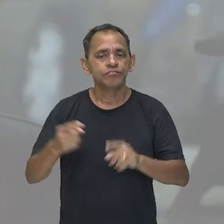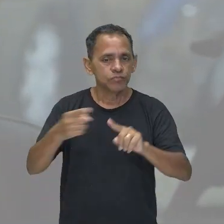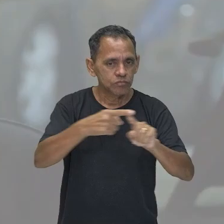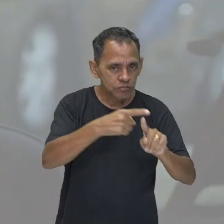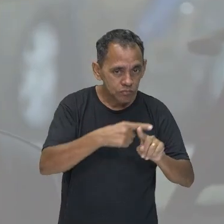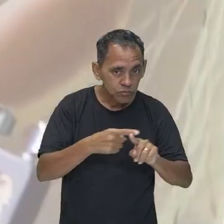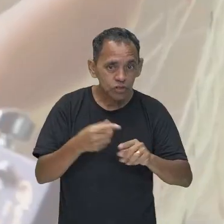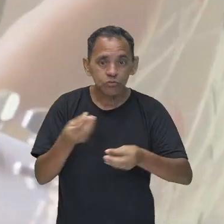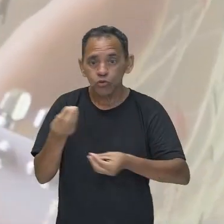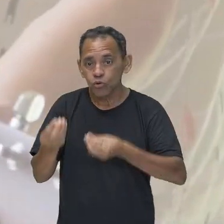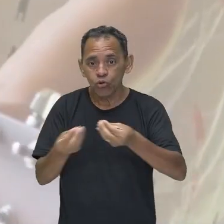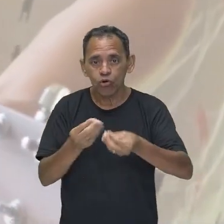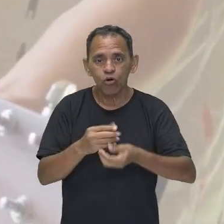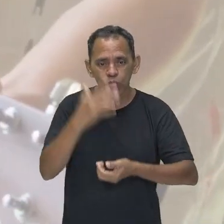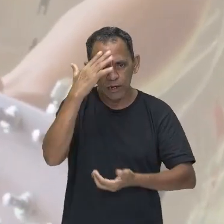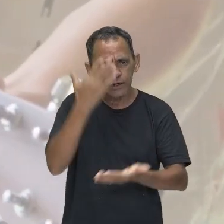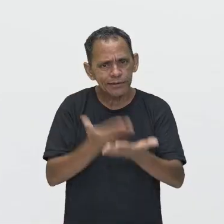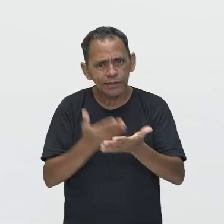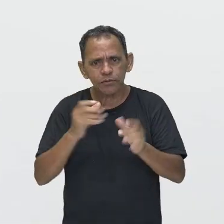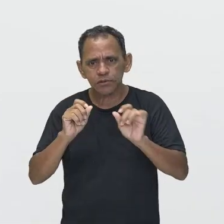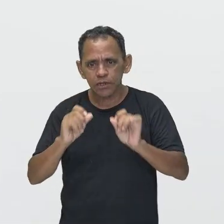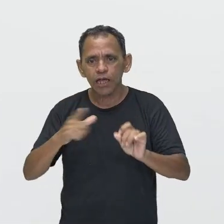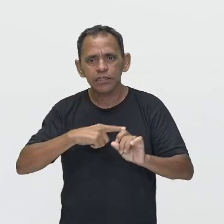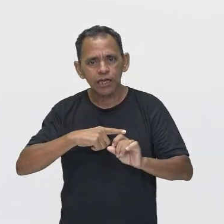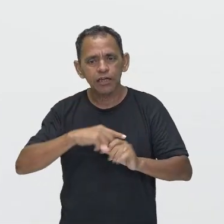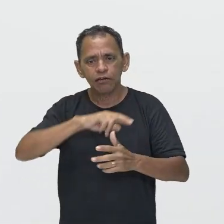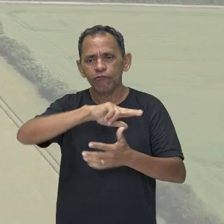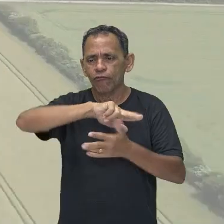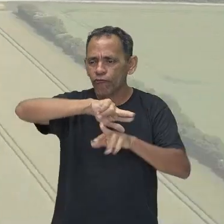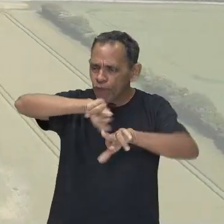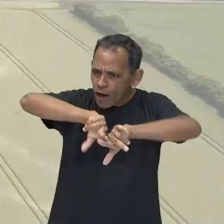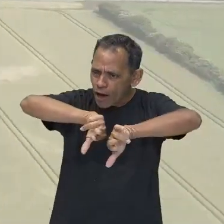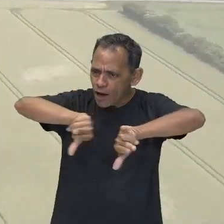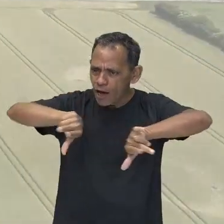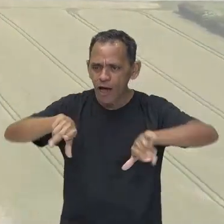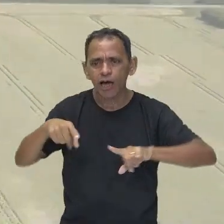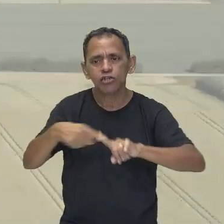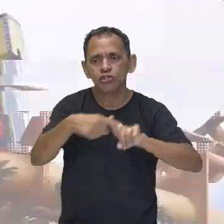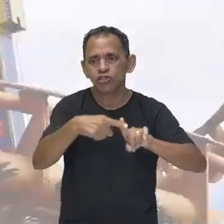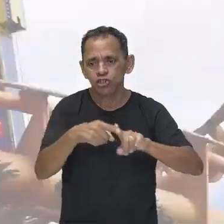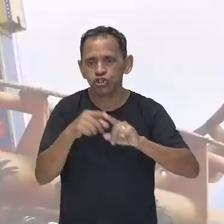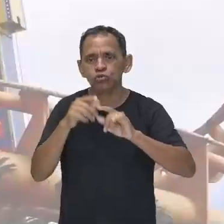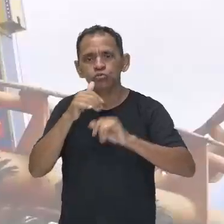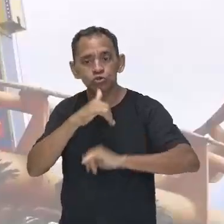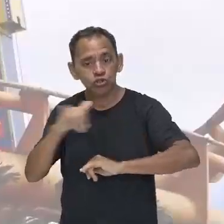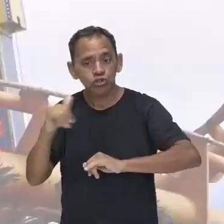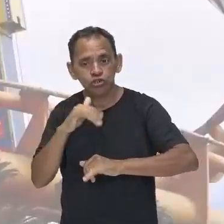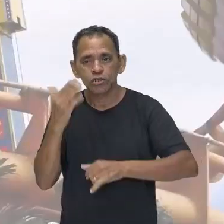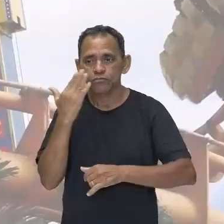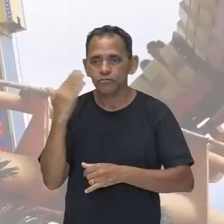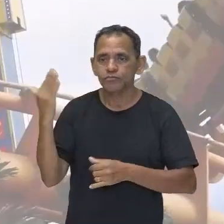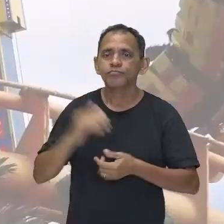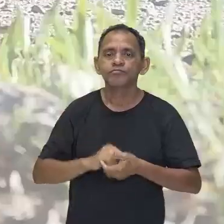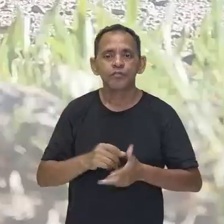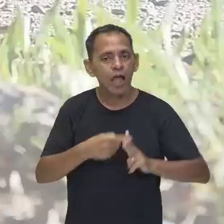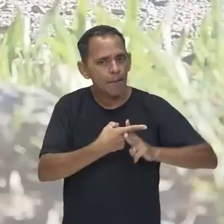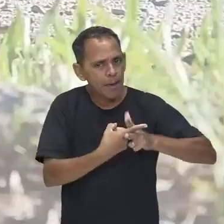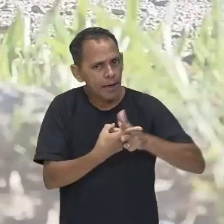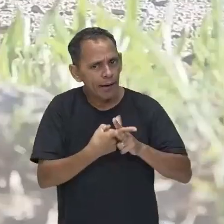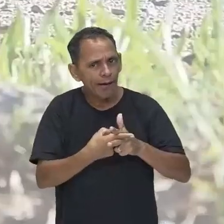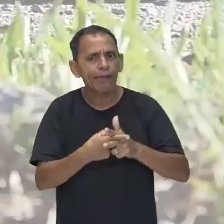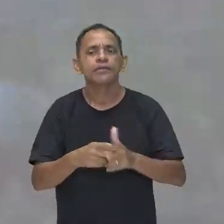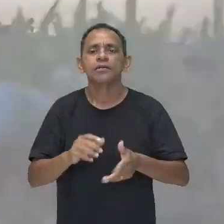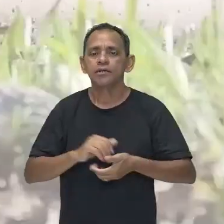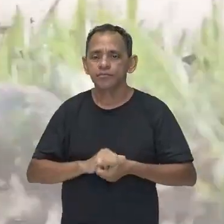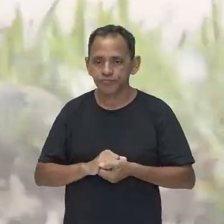considerar que existem diversos tipos de energia, tais como a energia mecânica, a